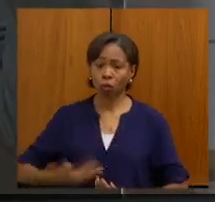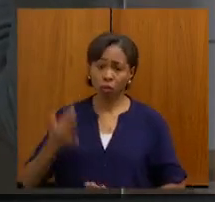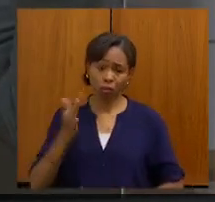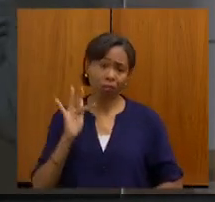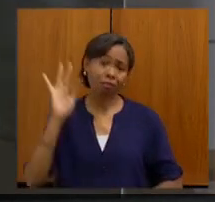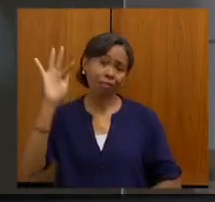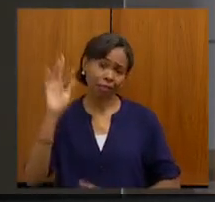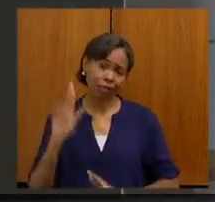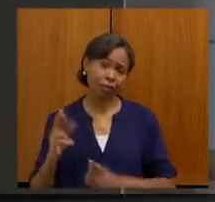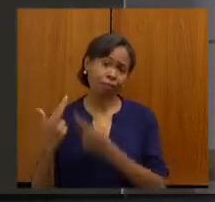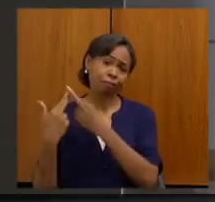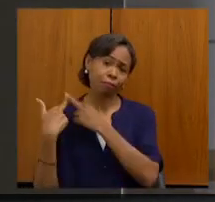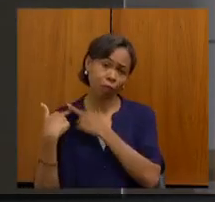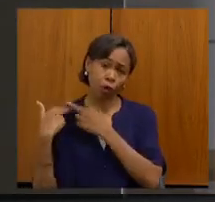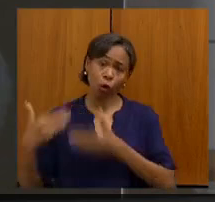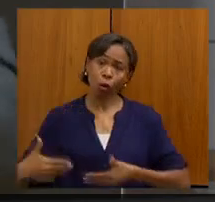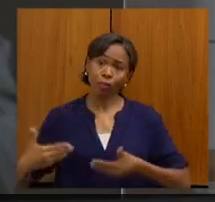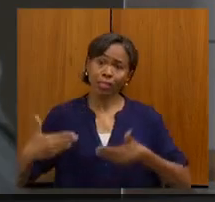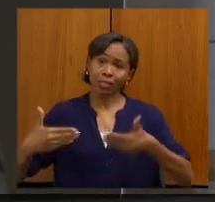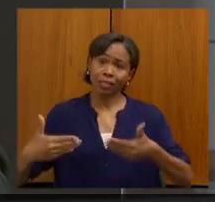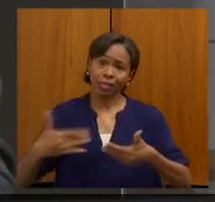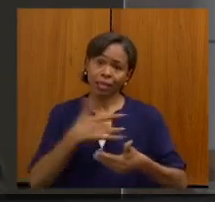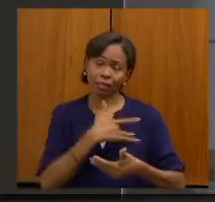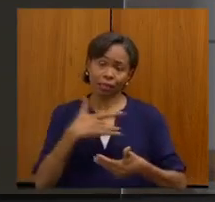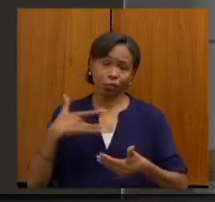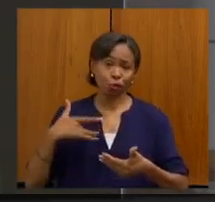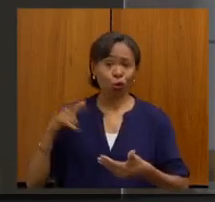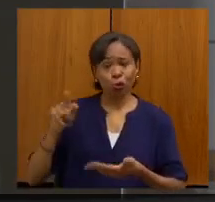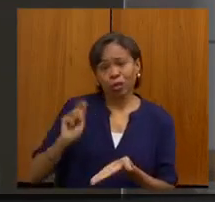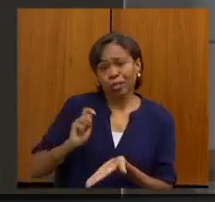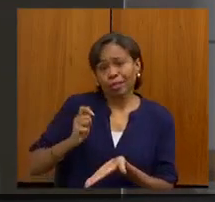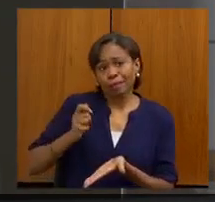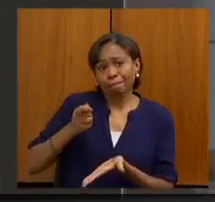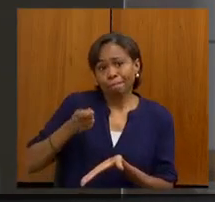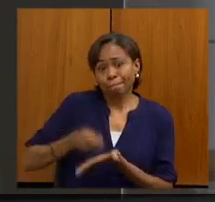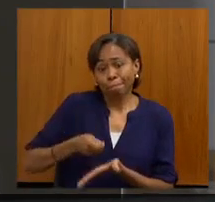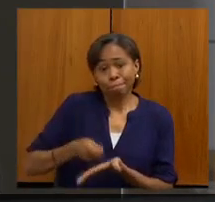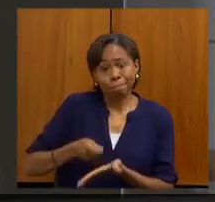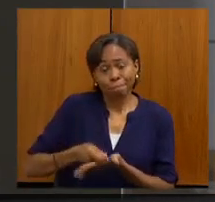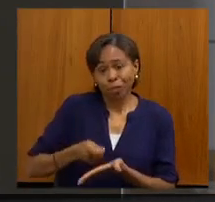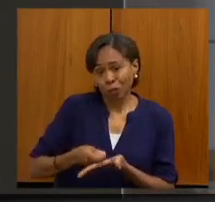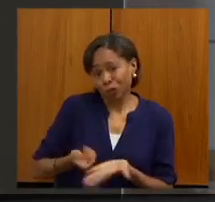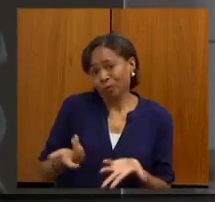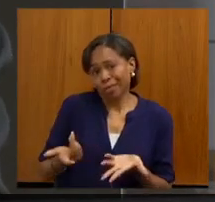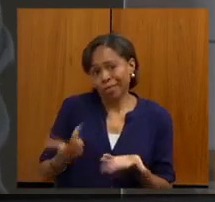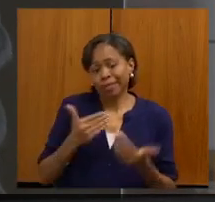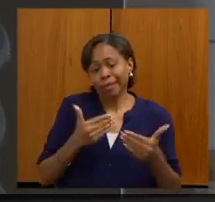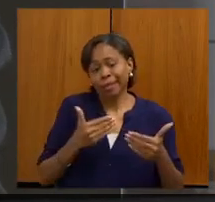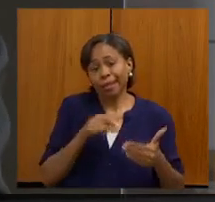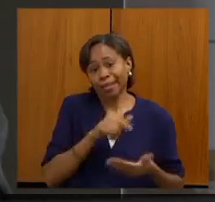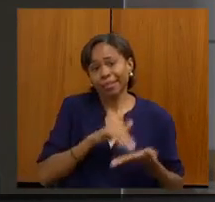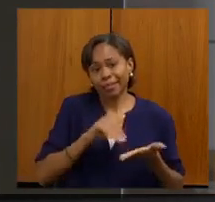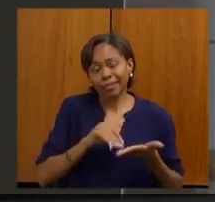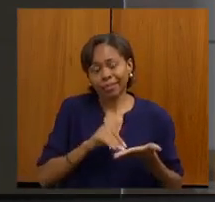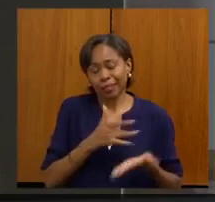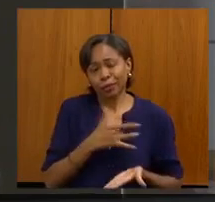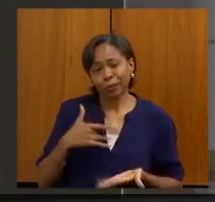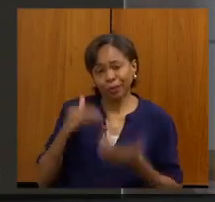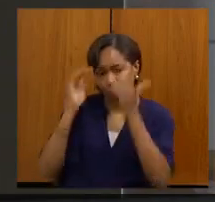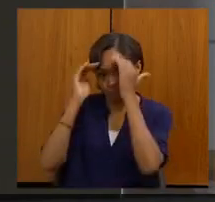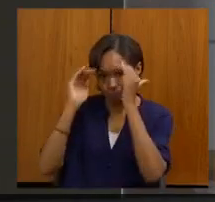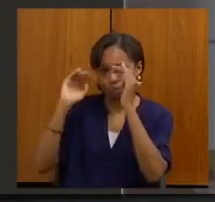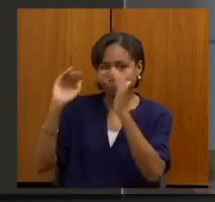o Ministério da Saúde que impõe a condição de obrigatoriedade à Secretaria de Saúde e aí nós temos inclusive o chamado